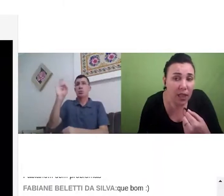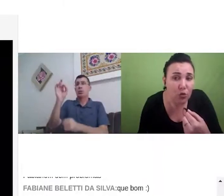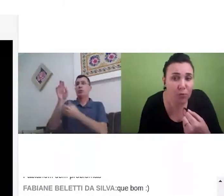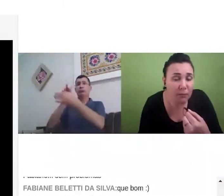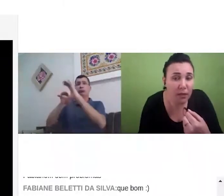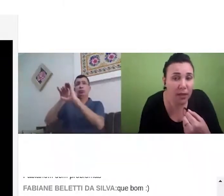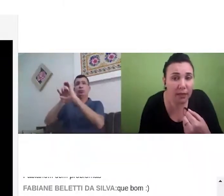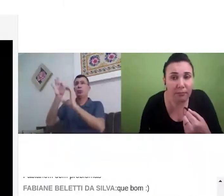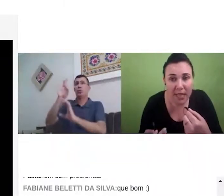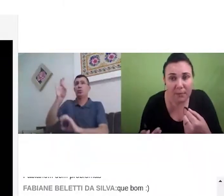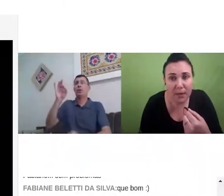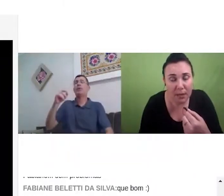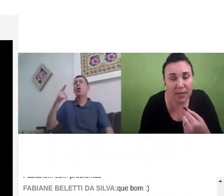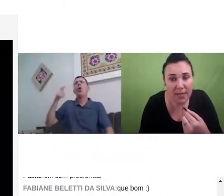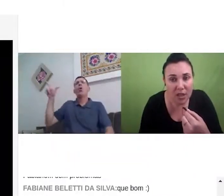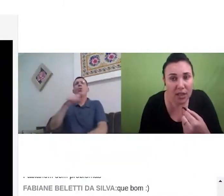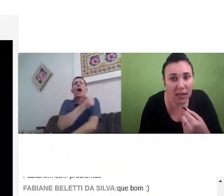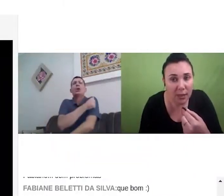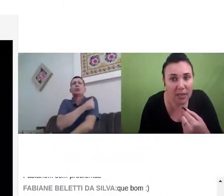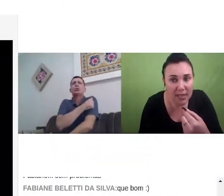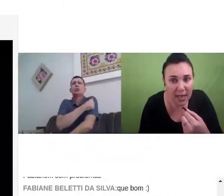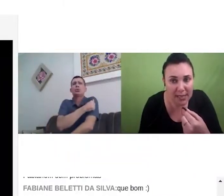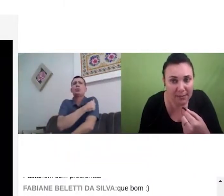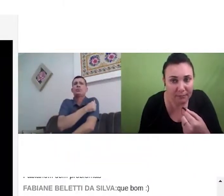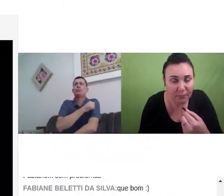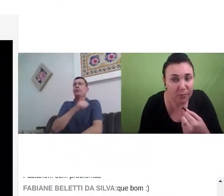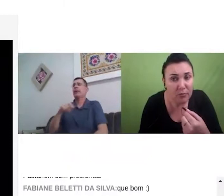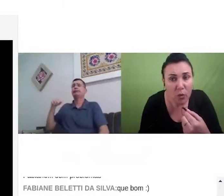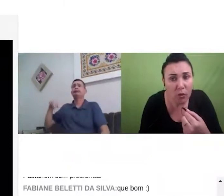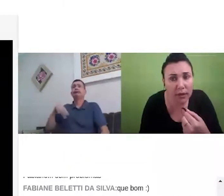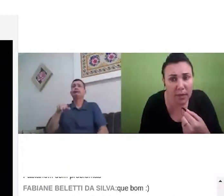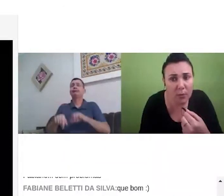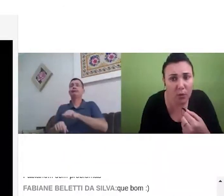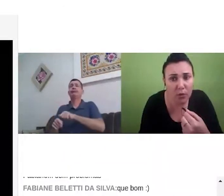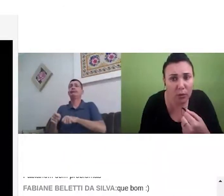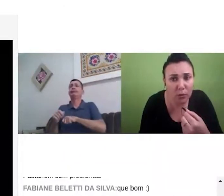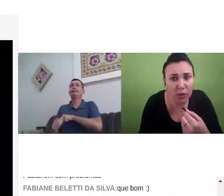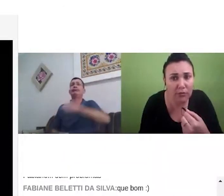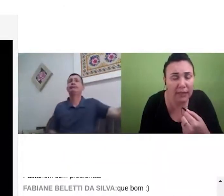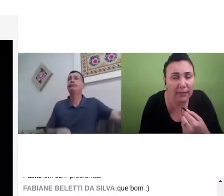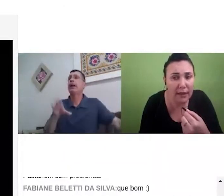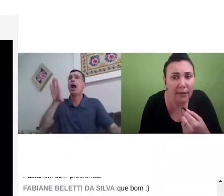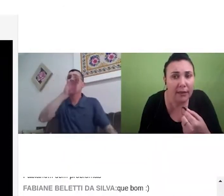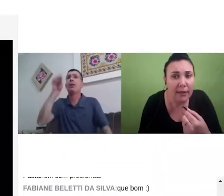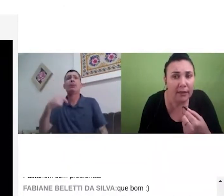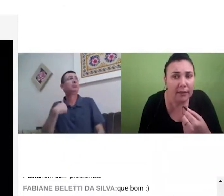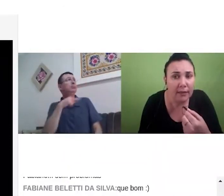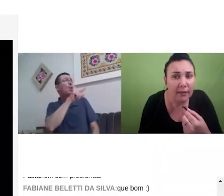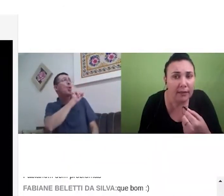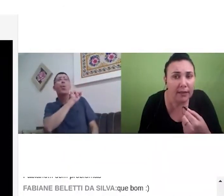ele traduz para mim, ele passa para mim a mensagem em língua de sinais, ou até mesmo outro aluno que vai entrar